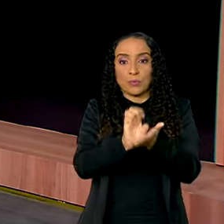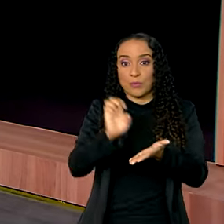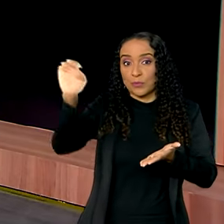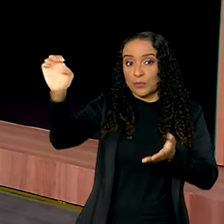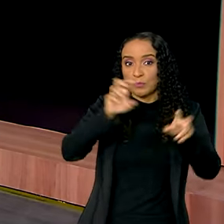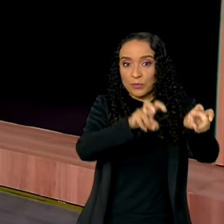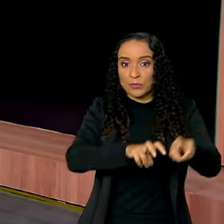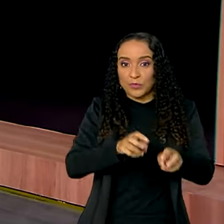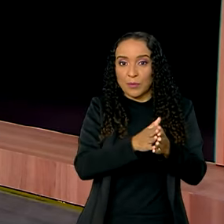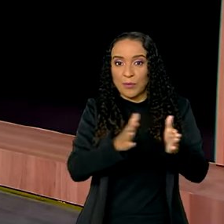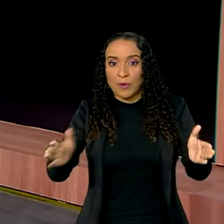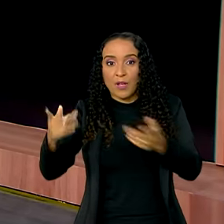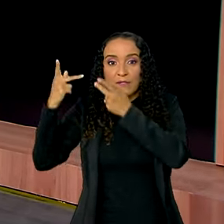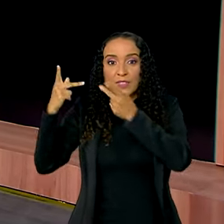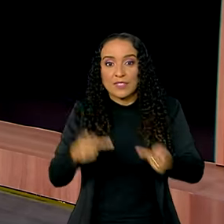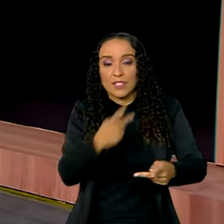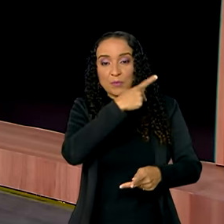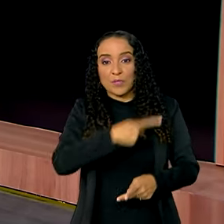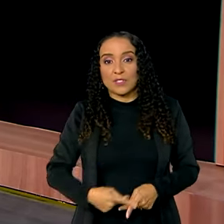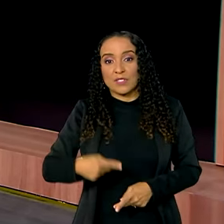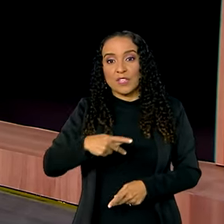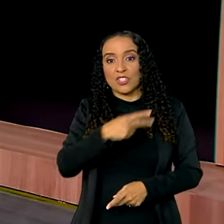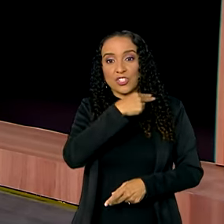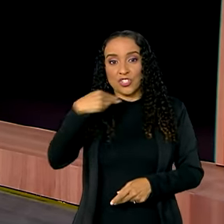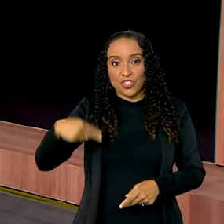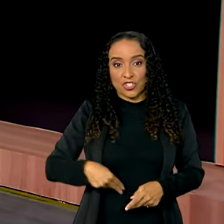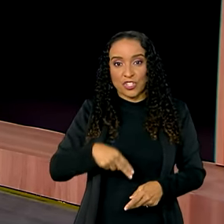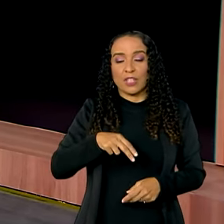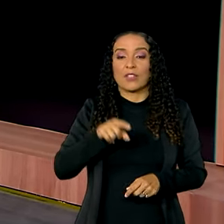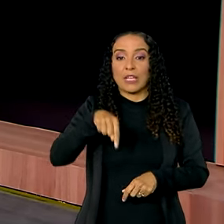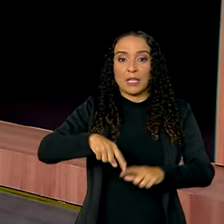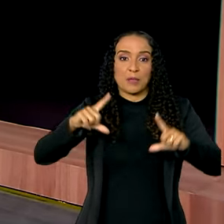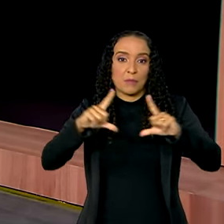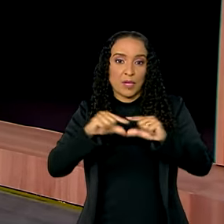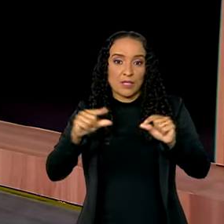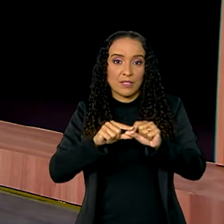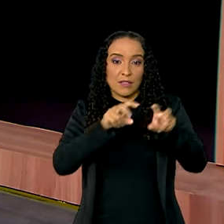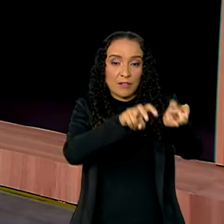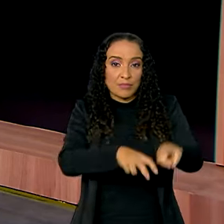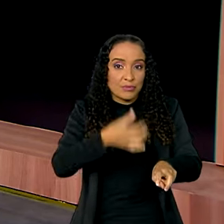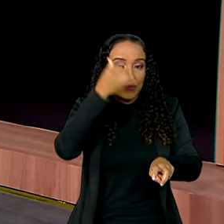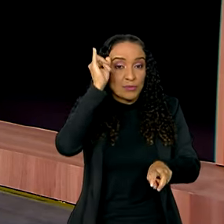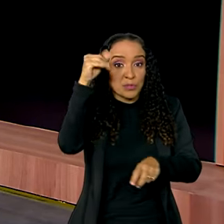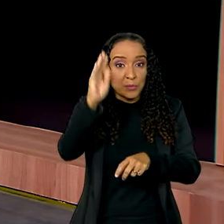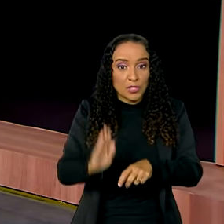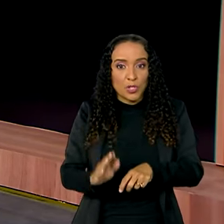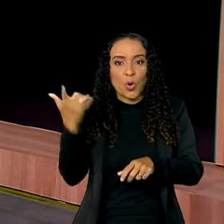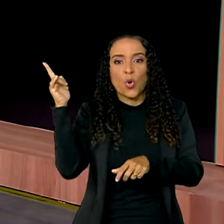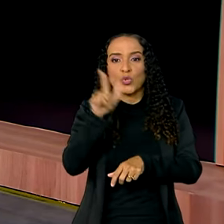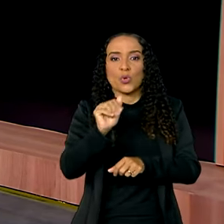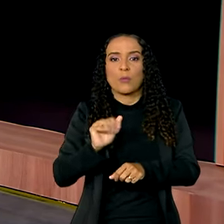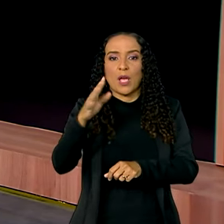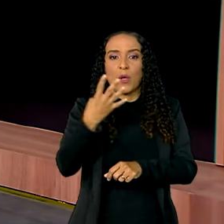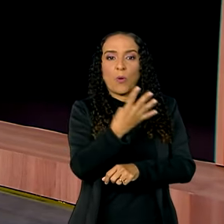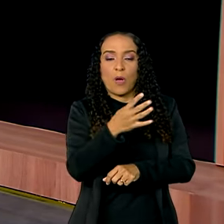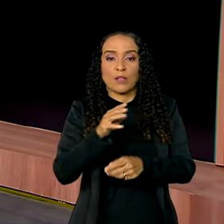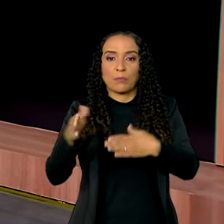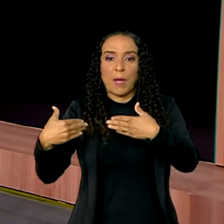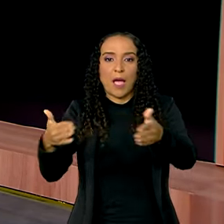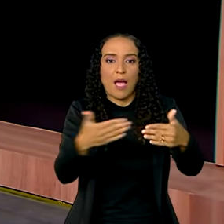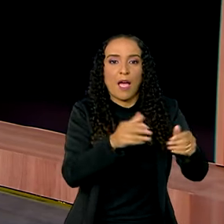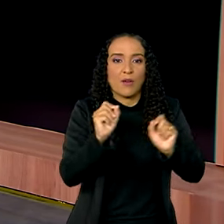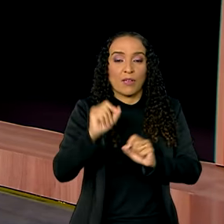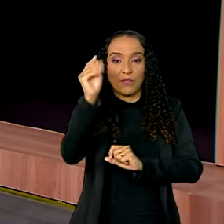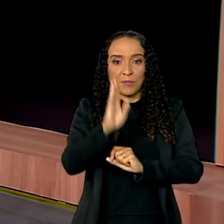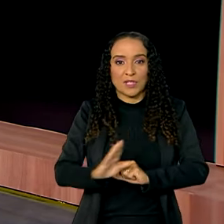campo, durante a visita do presidente chinês Xi Jinping à Brasília, o agronegócio brasileiro conquistou mais quatro mercados